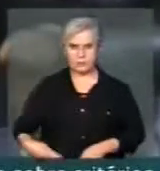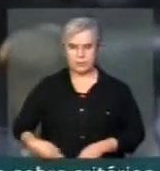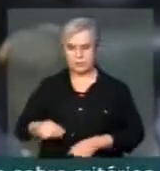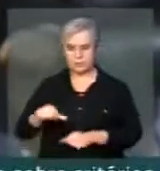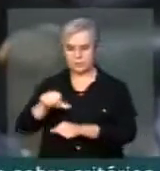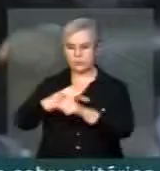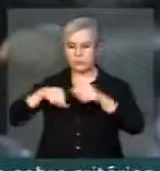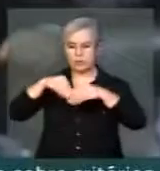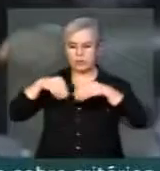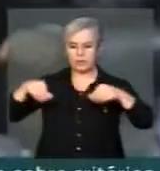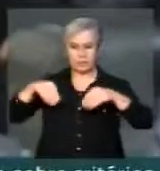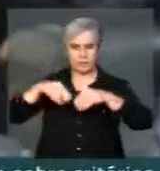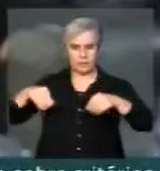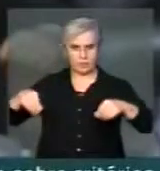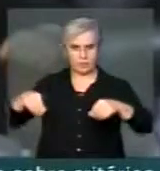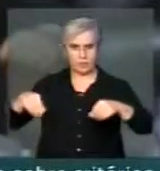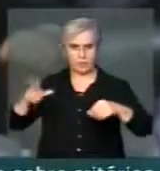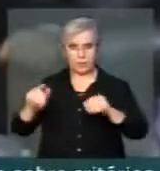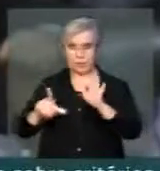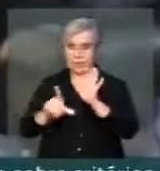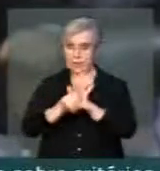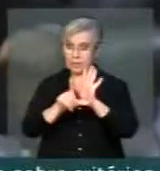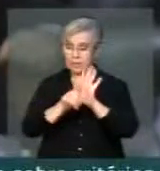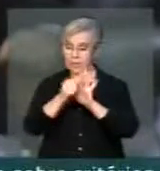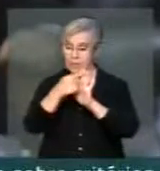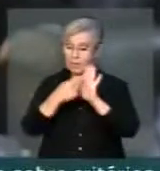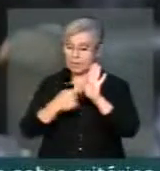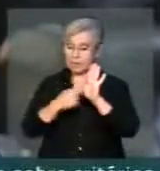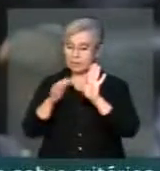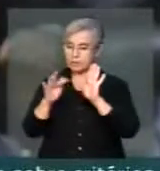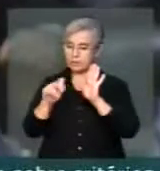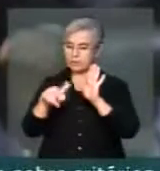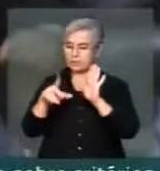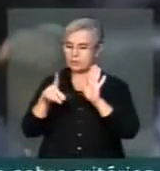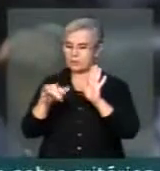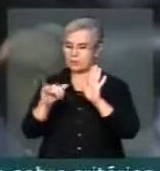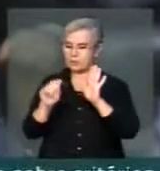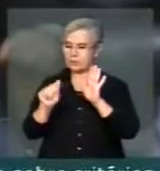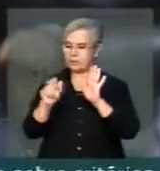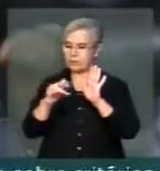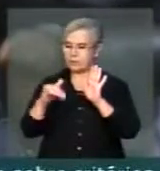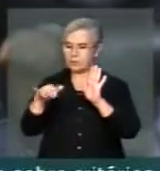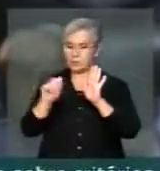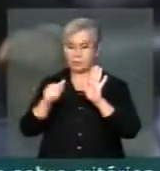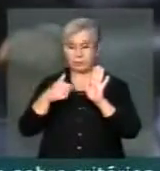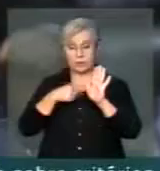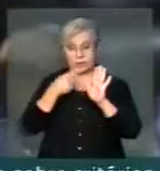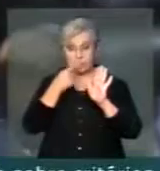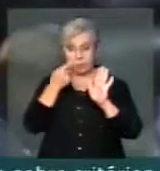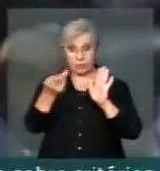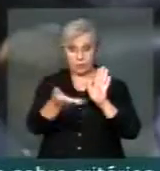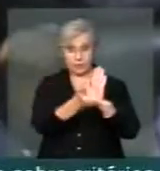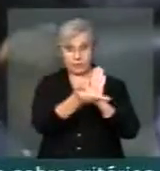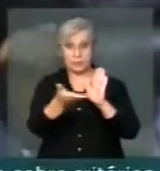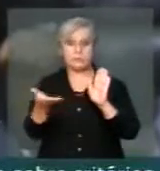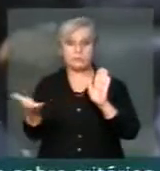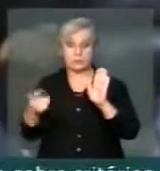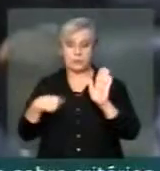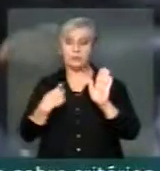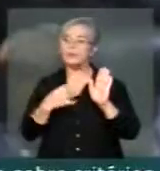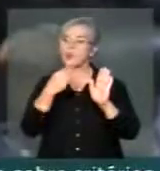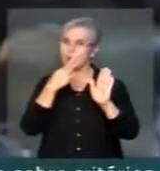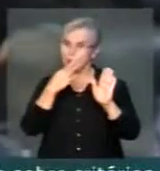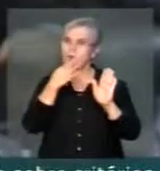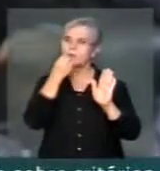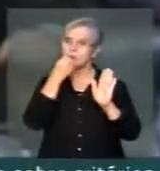agrária e a legislação e a questão fundiária eu posso afirmar perante essa casa que nós conhecemos